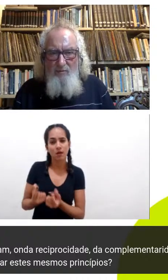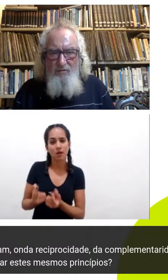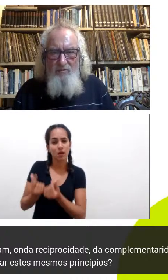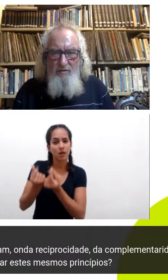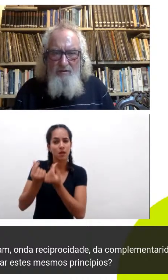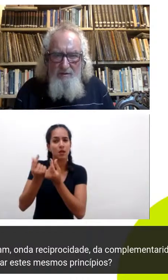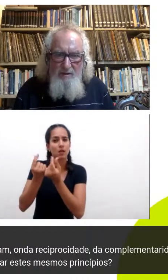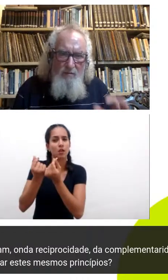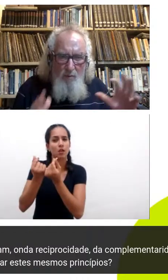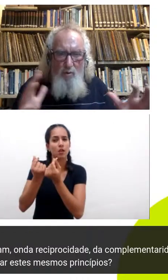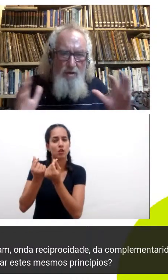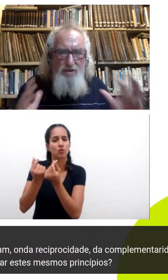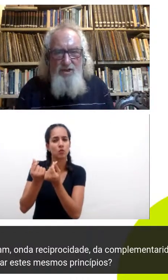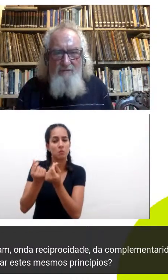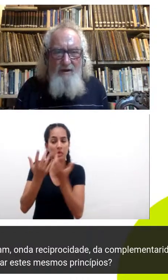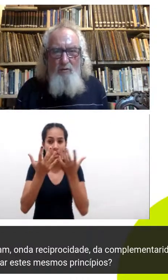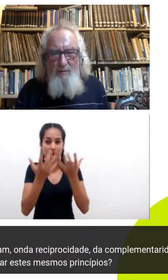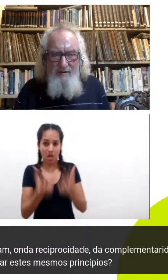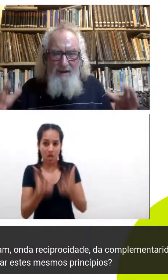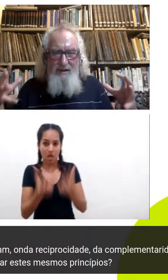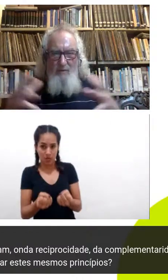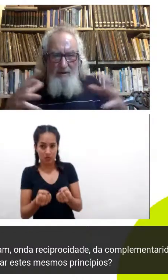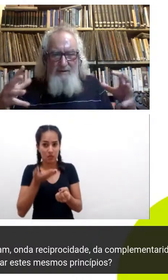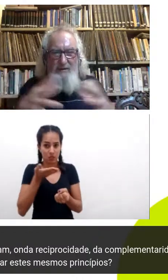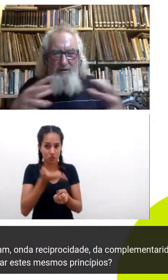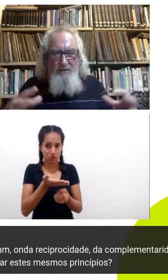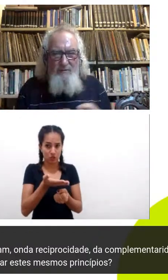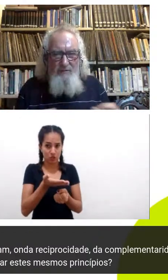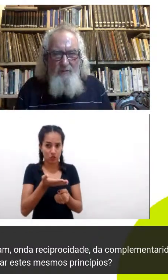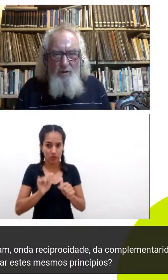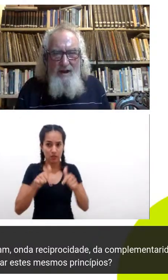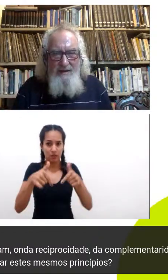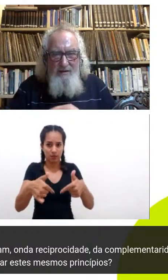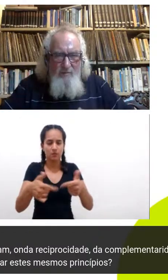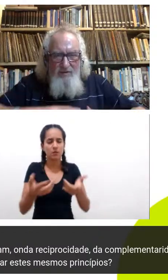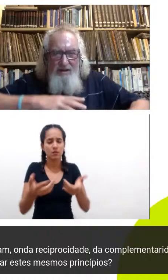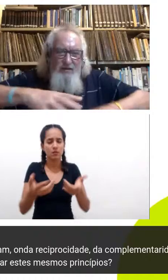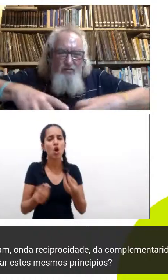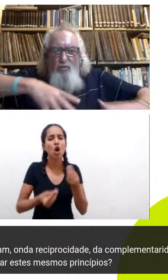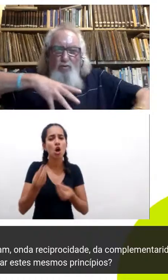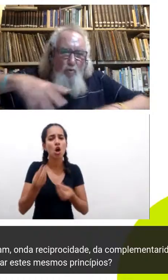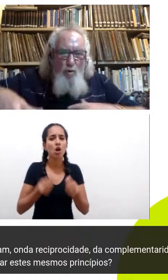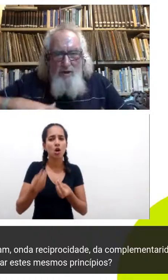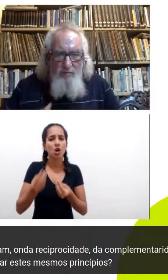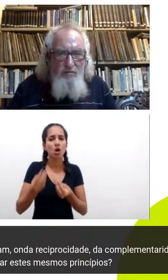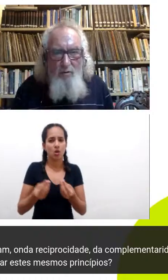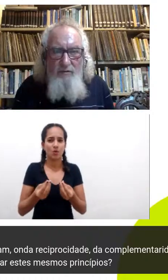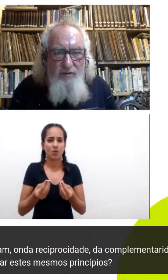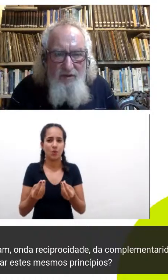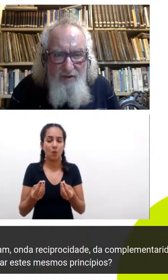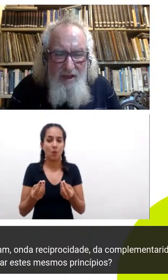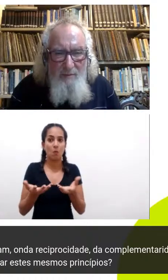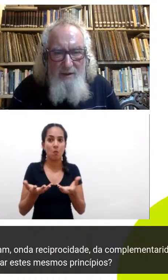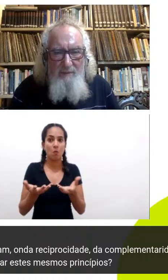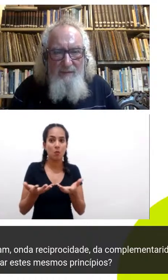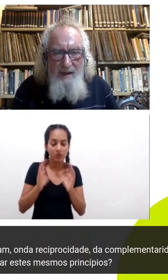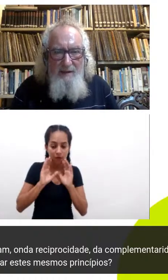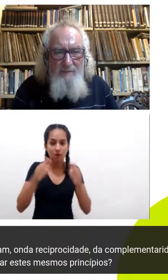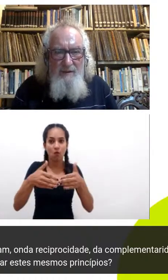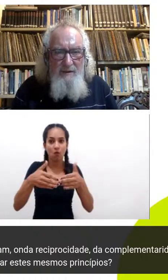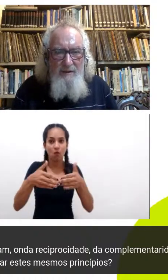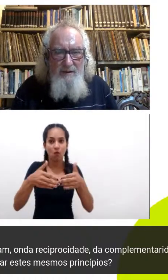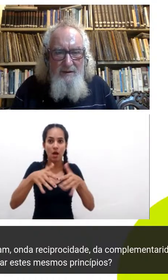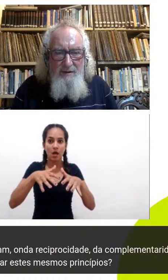princípios um pouco que a gente já falou mas ela dá uma focada numa certa estrutura dos novos sistemas